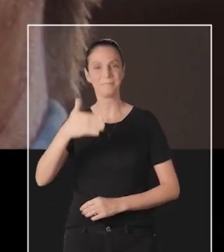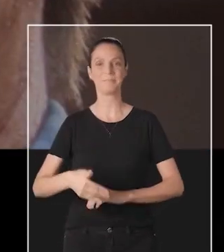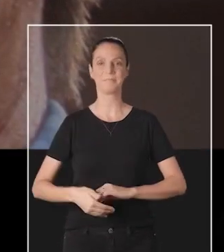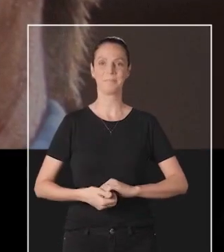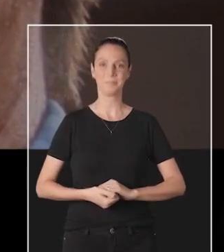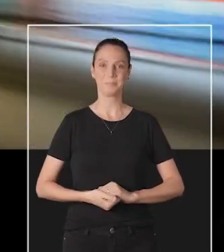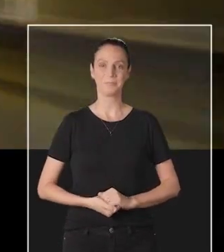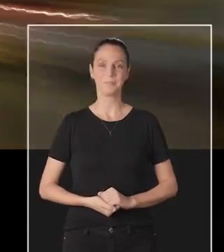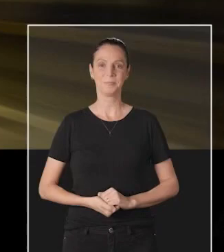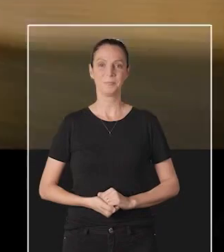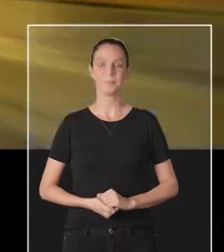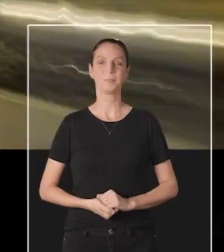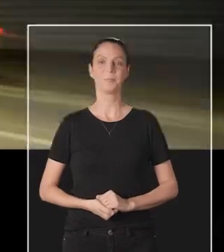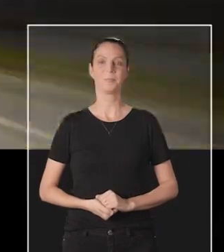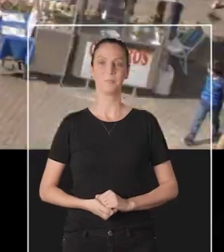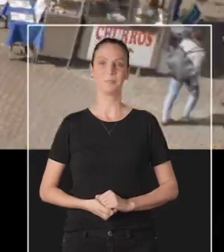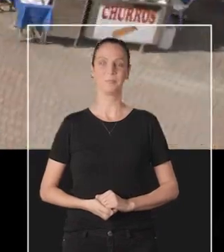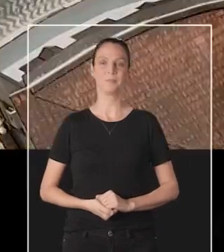Mário.